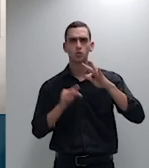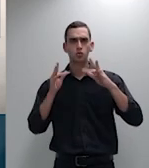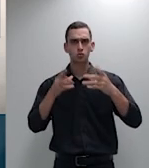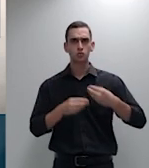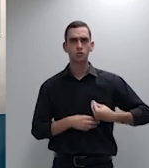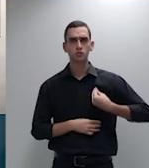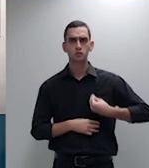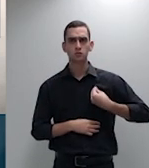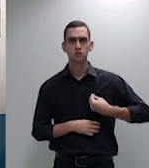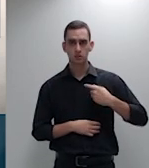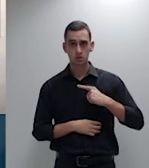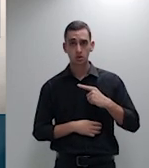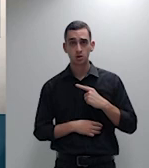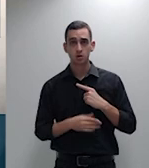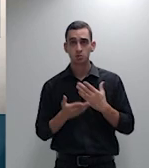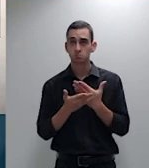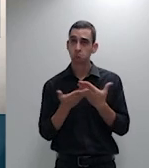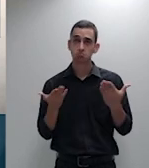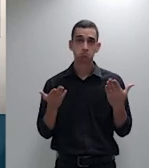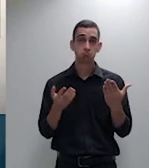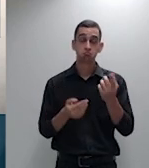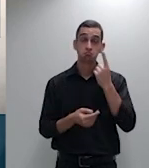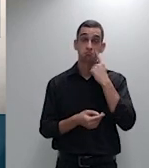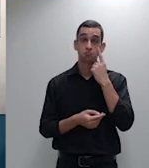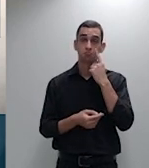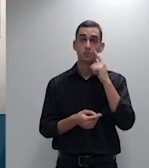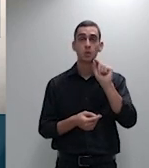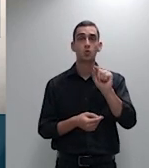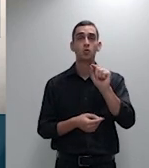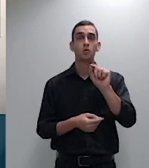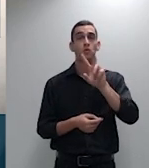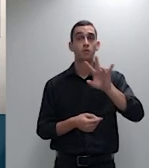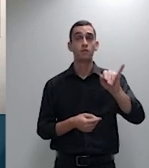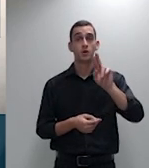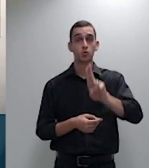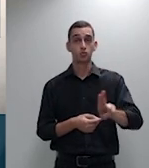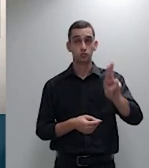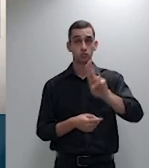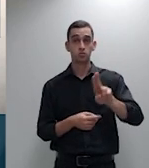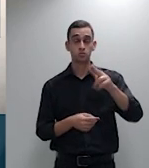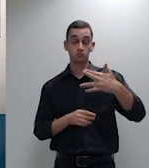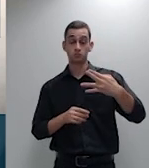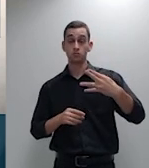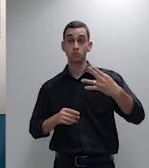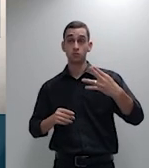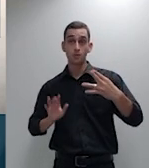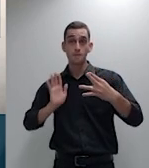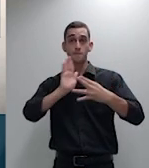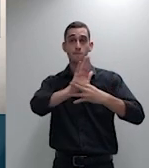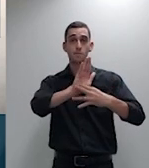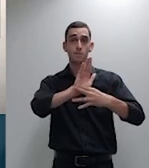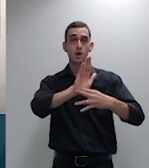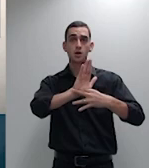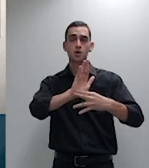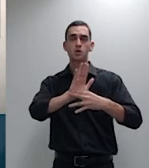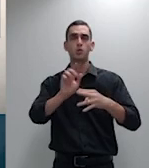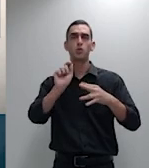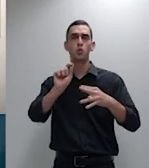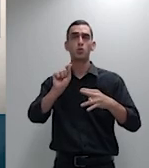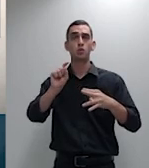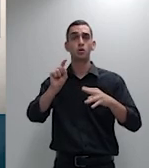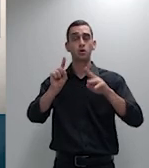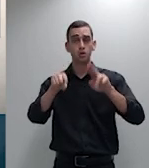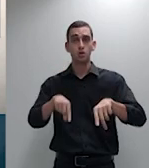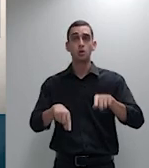talvez utilizar aqui para os amites curi amites curi trinta minutos dividido entre